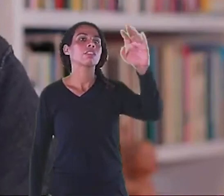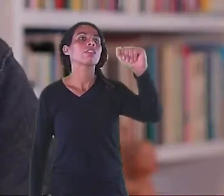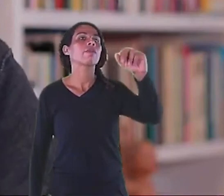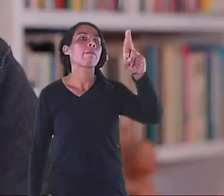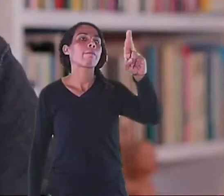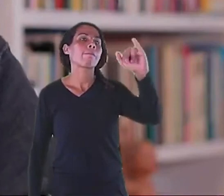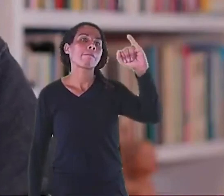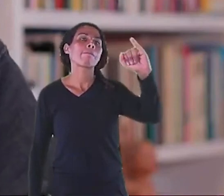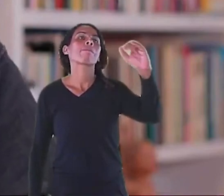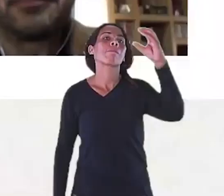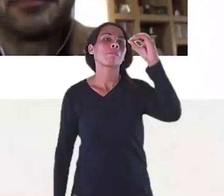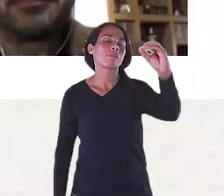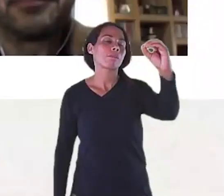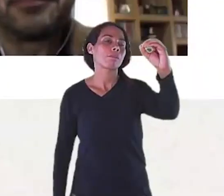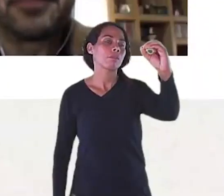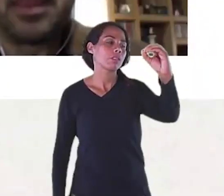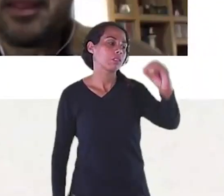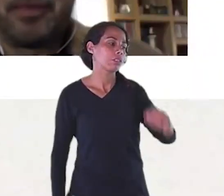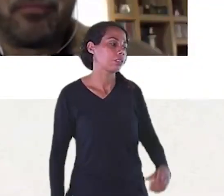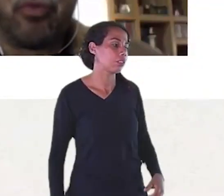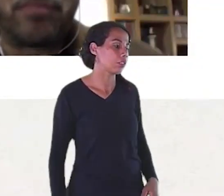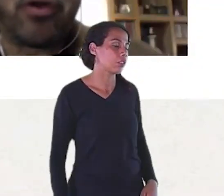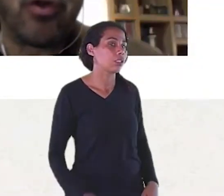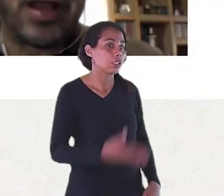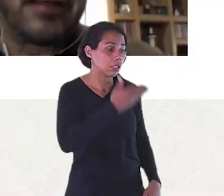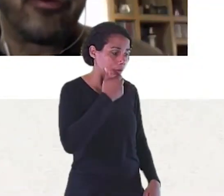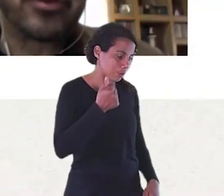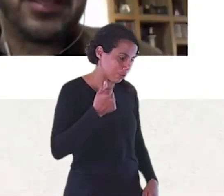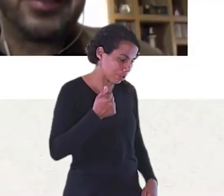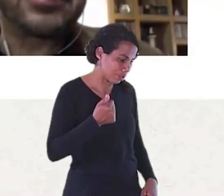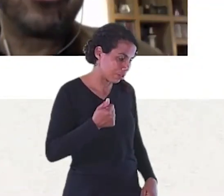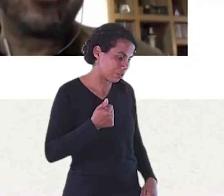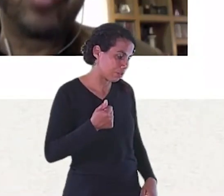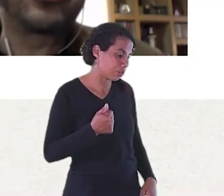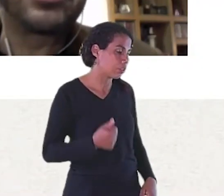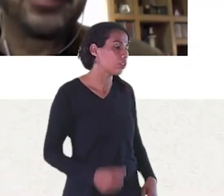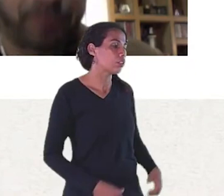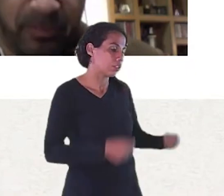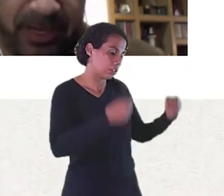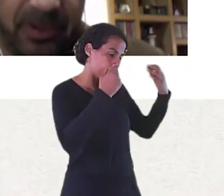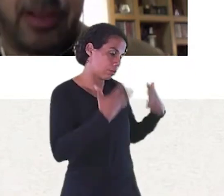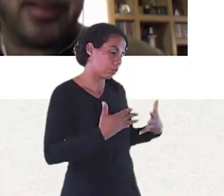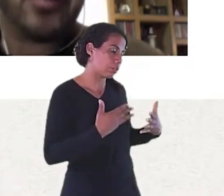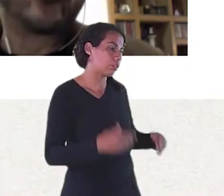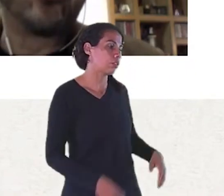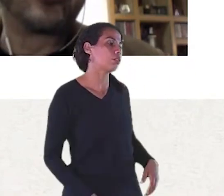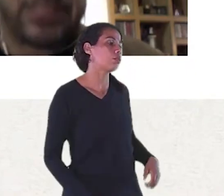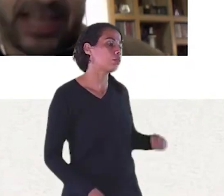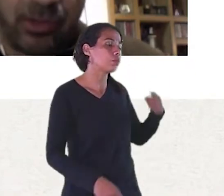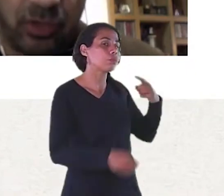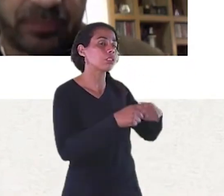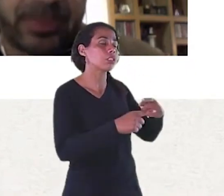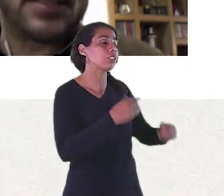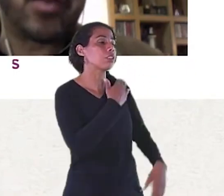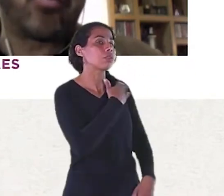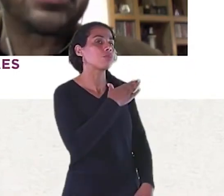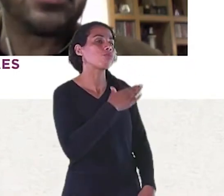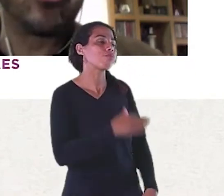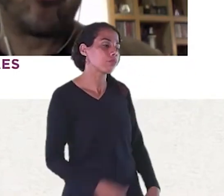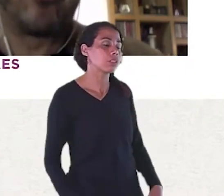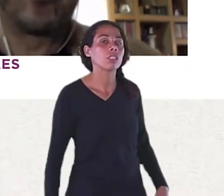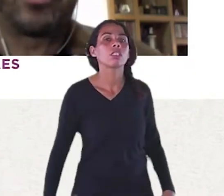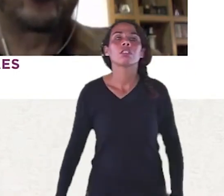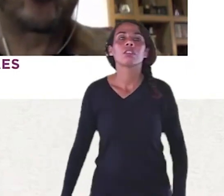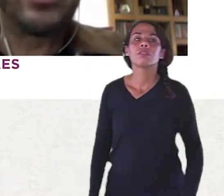Contornos Perturbadores Muito bem colocado Afonso Esse é um dos Grandes problemas Do design Hoje Para ser